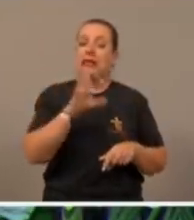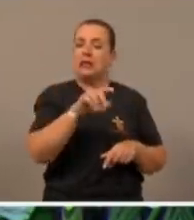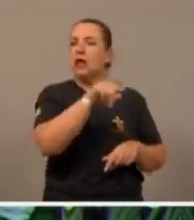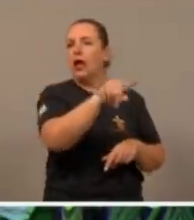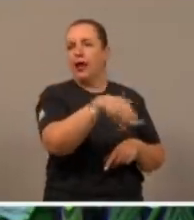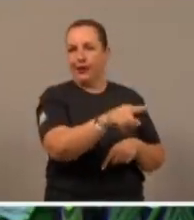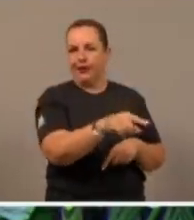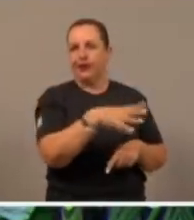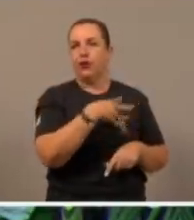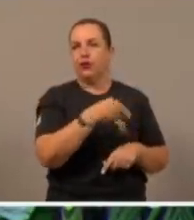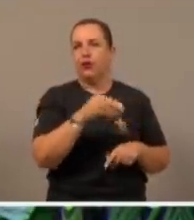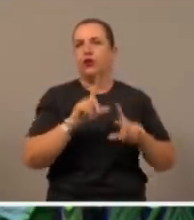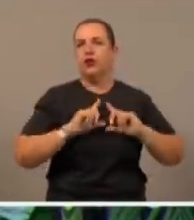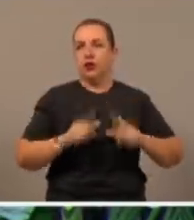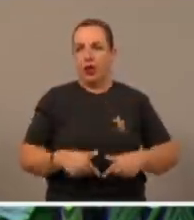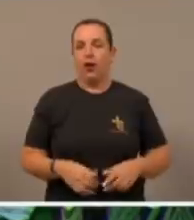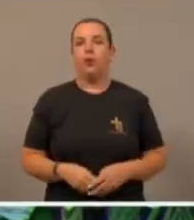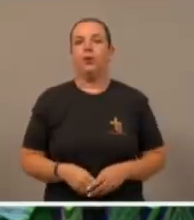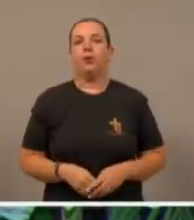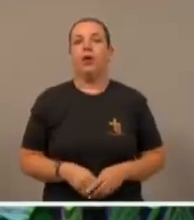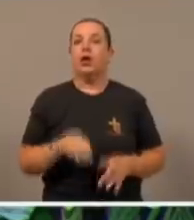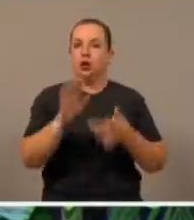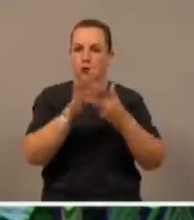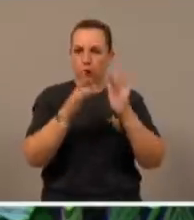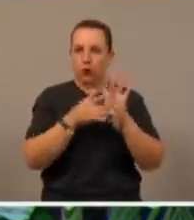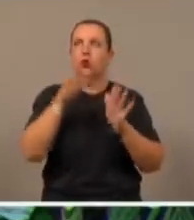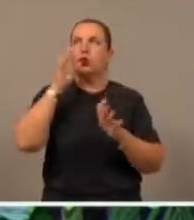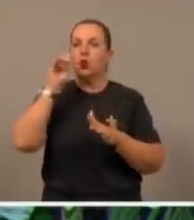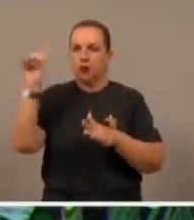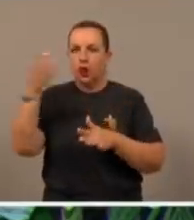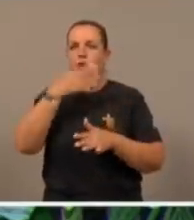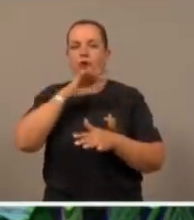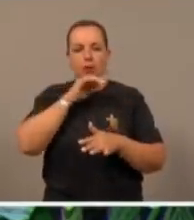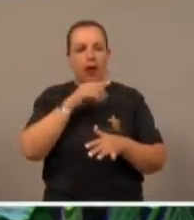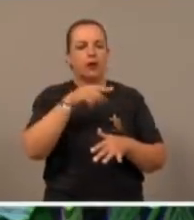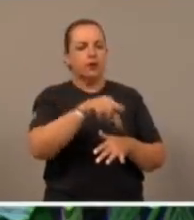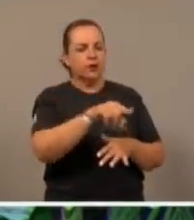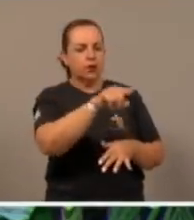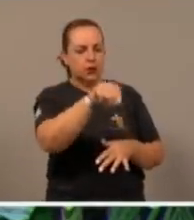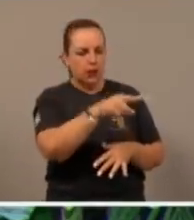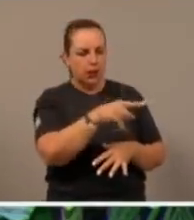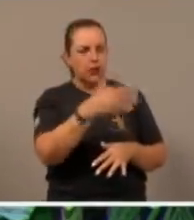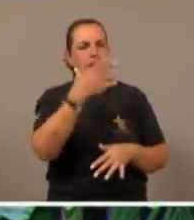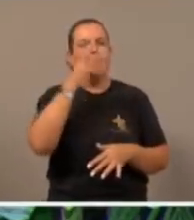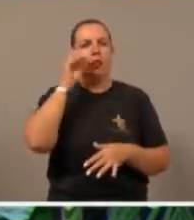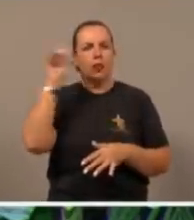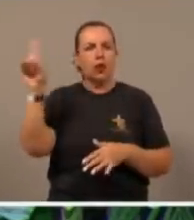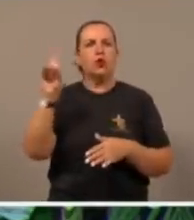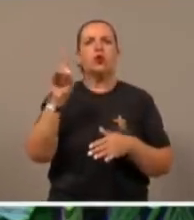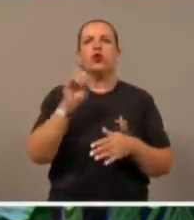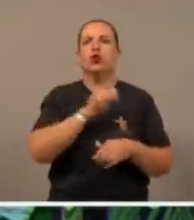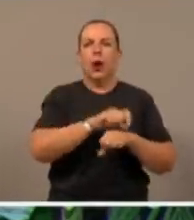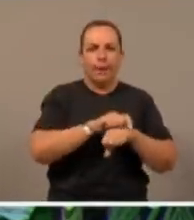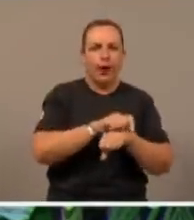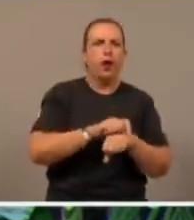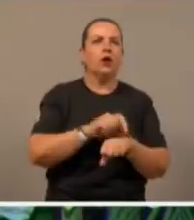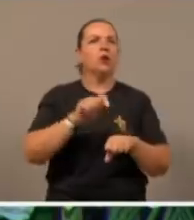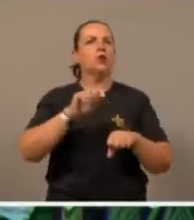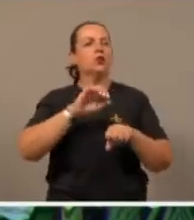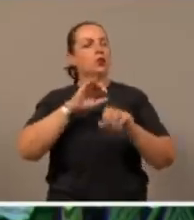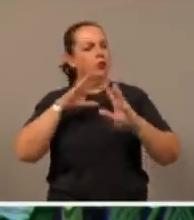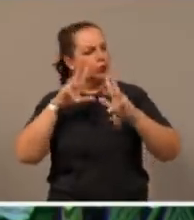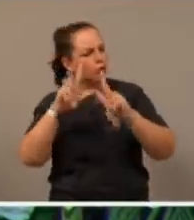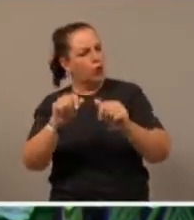aos filhos de Israel, Javé, o Deus dos pais de vocês, o Deus de Abraão, Deus de Isaac,